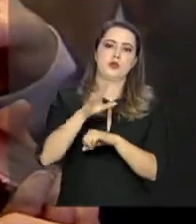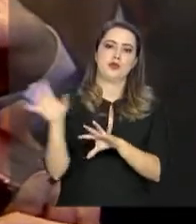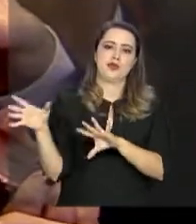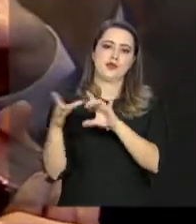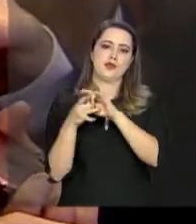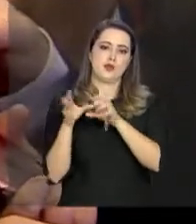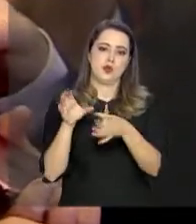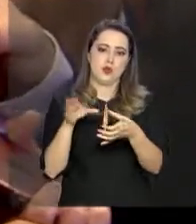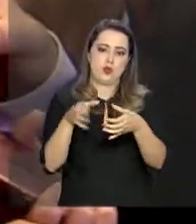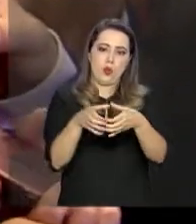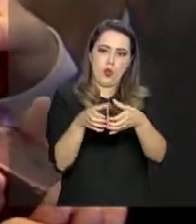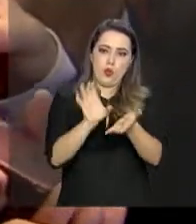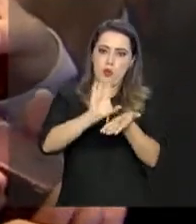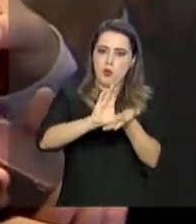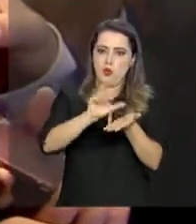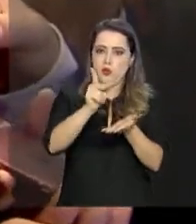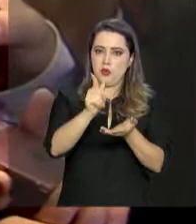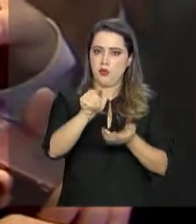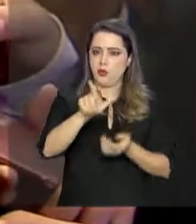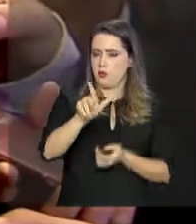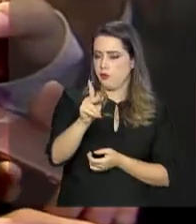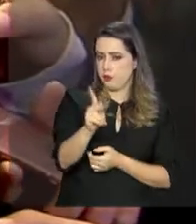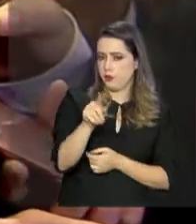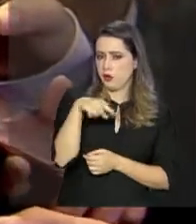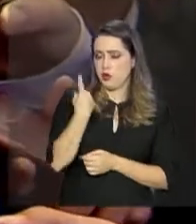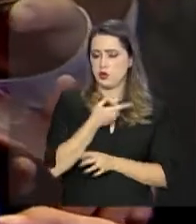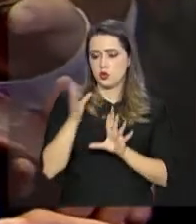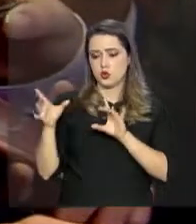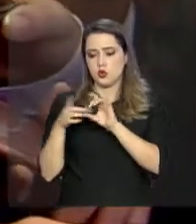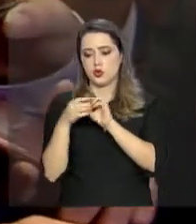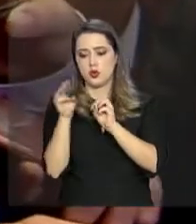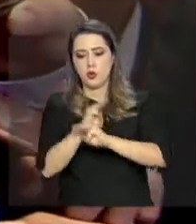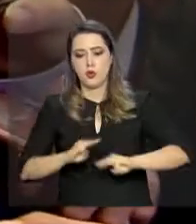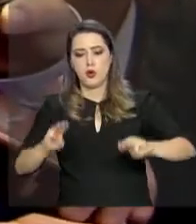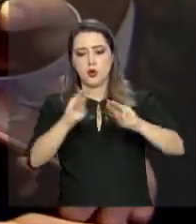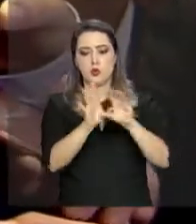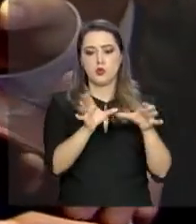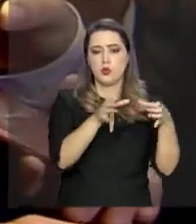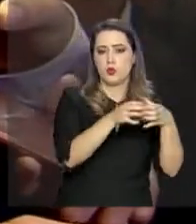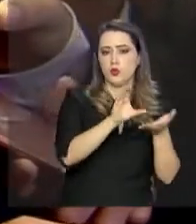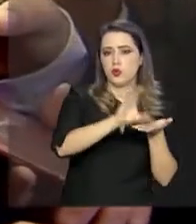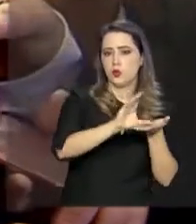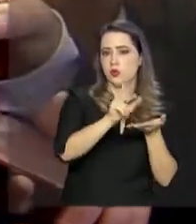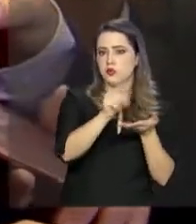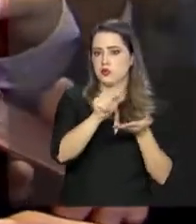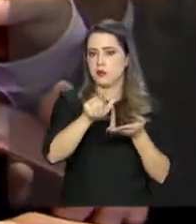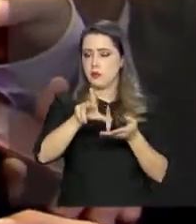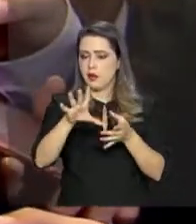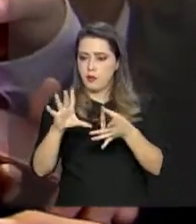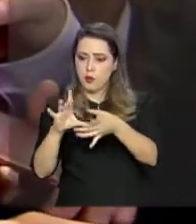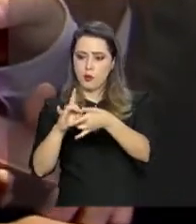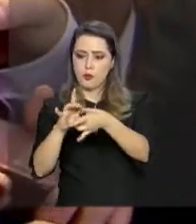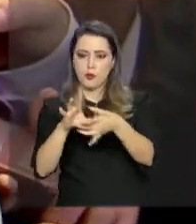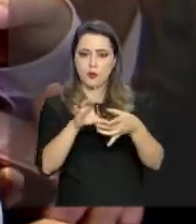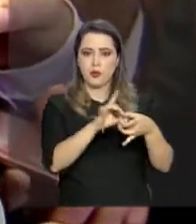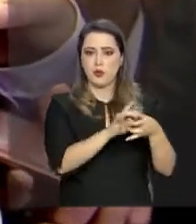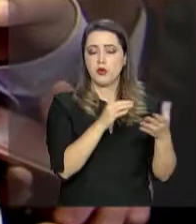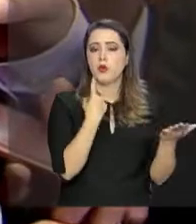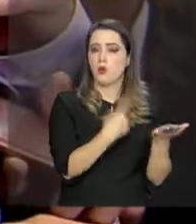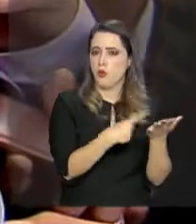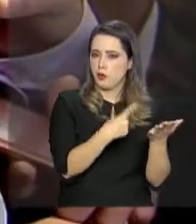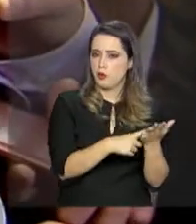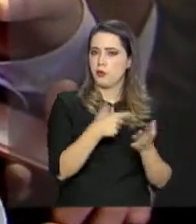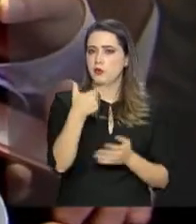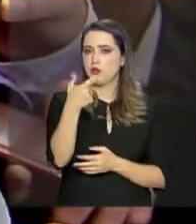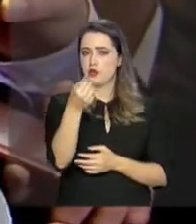especialmente nesse período que nós fizemos uma integração da UNO com a CPLP, quando nós colocamos a Agenda 2030